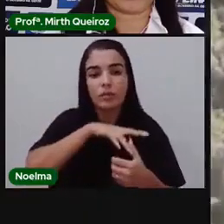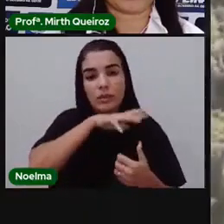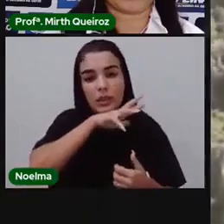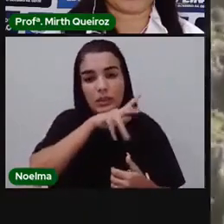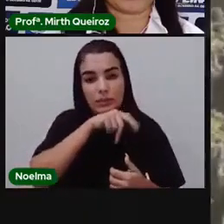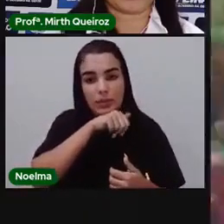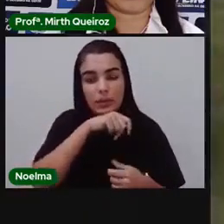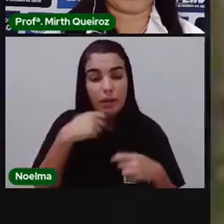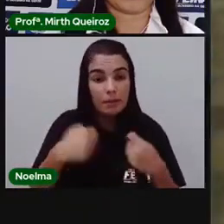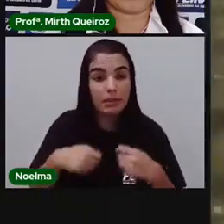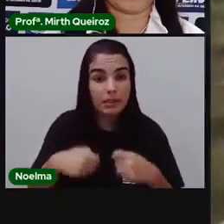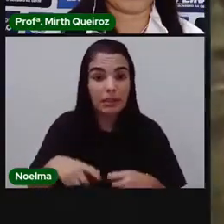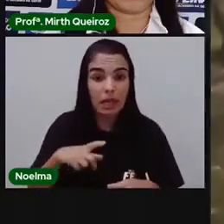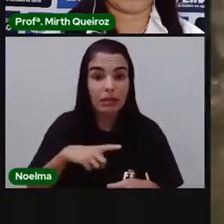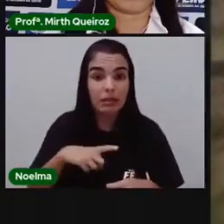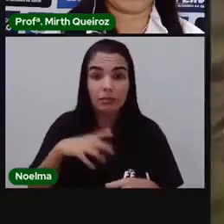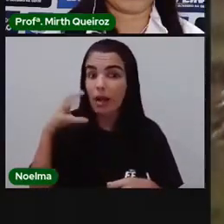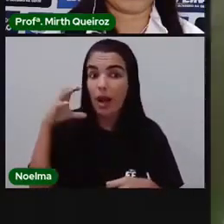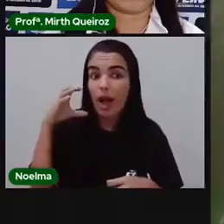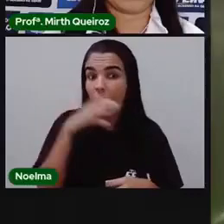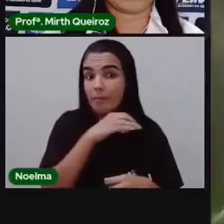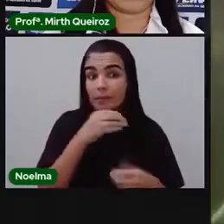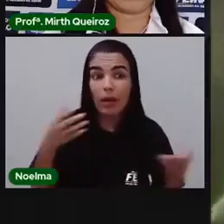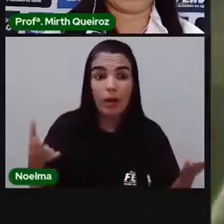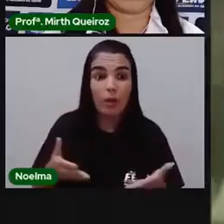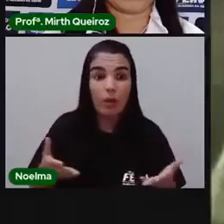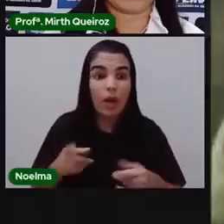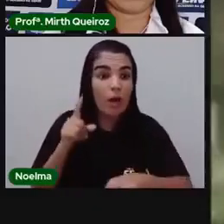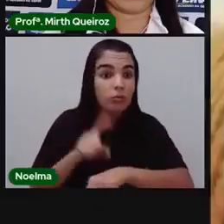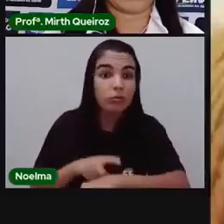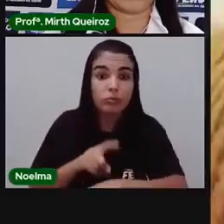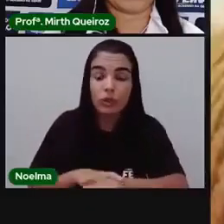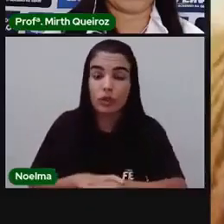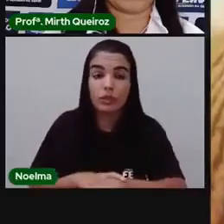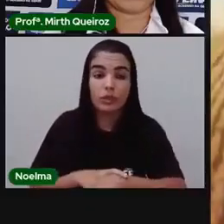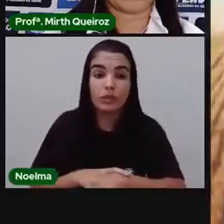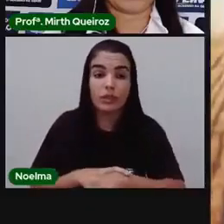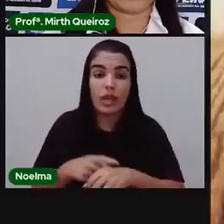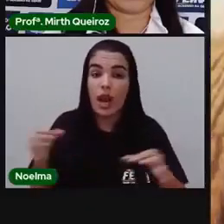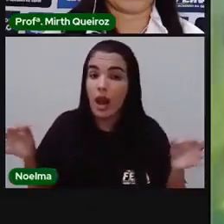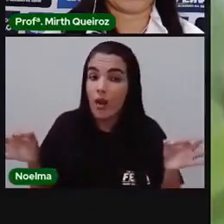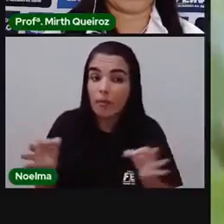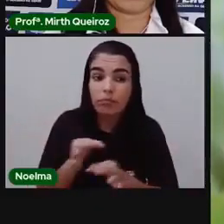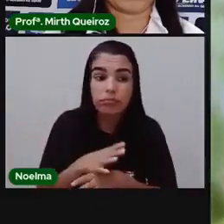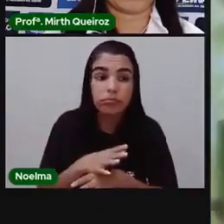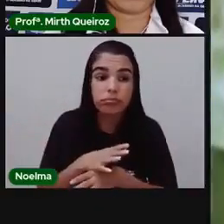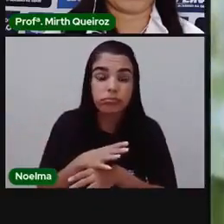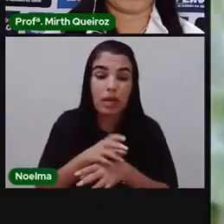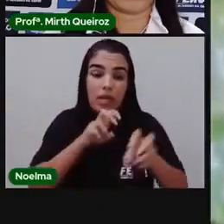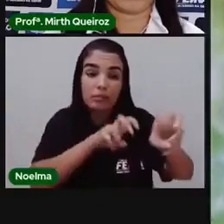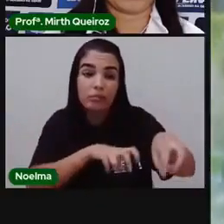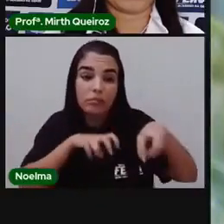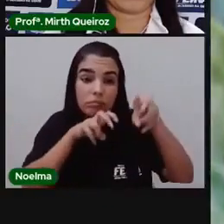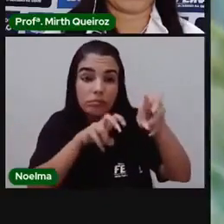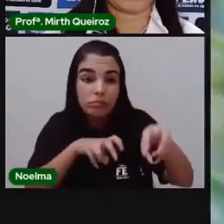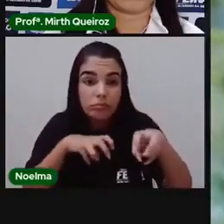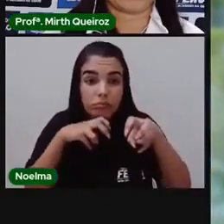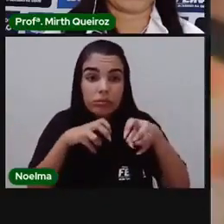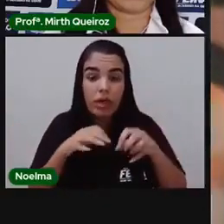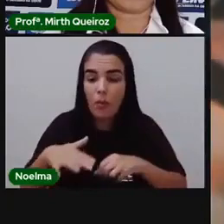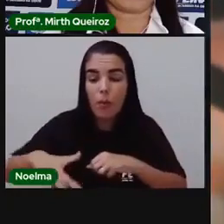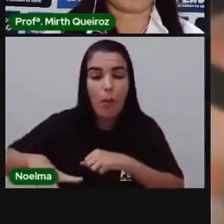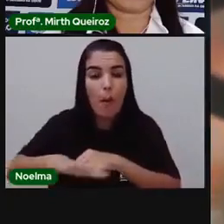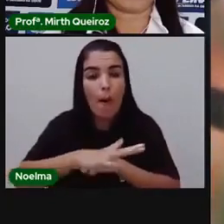rápida mudança climática. O clima é um fator determinante para a efetividade das atividades agrícolas. É o ambiente que vai determinar a